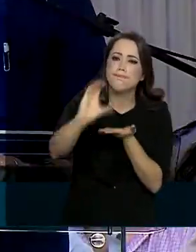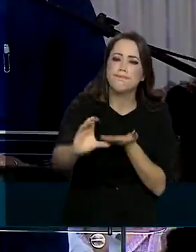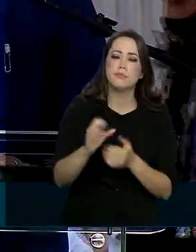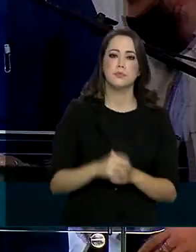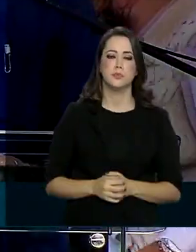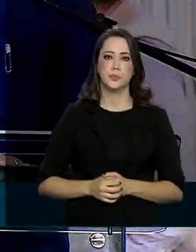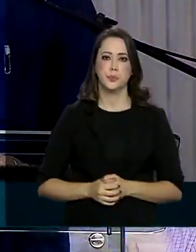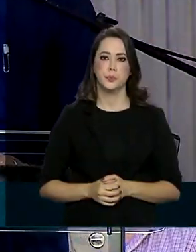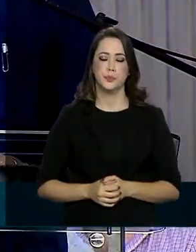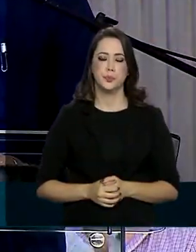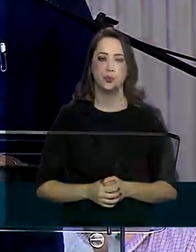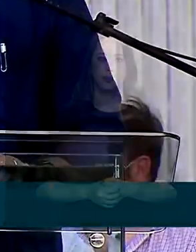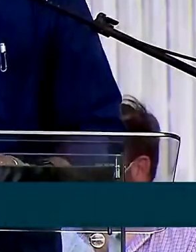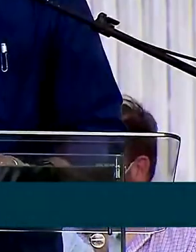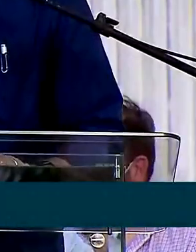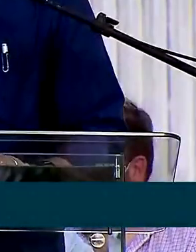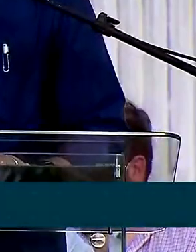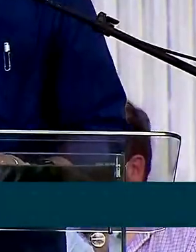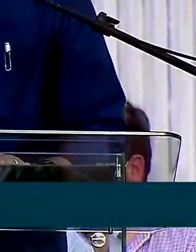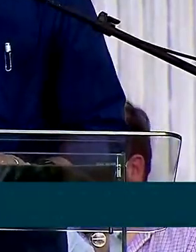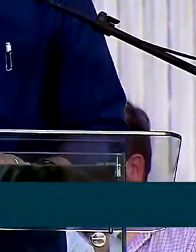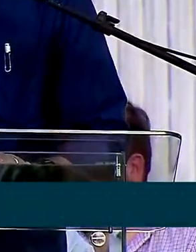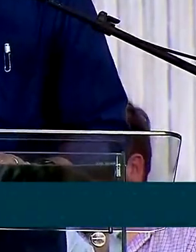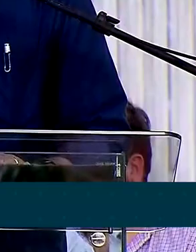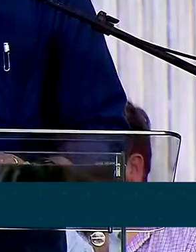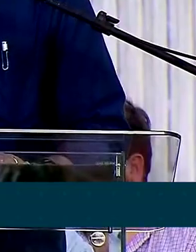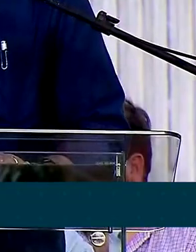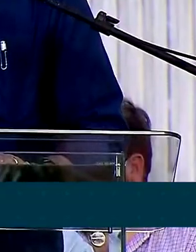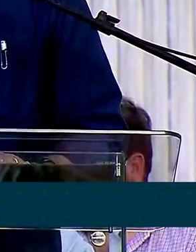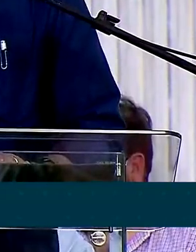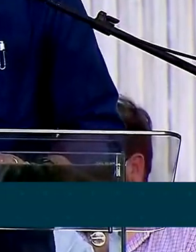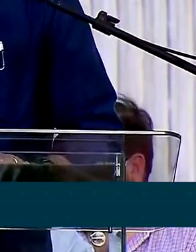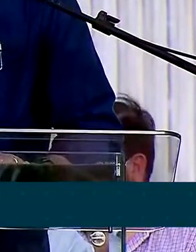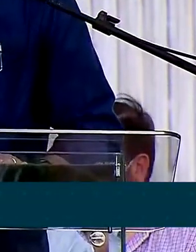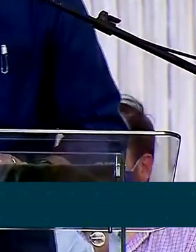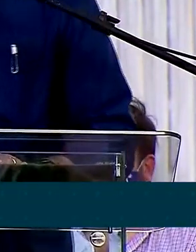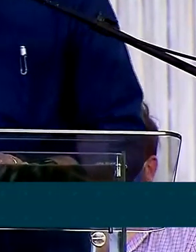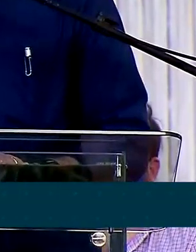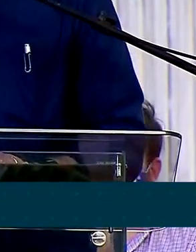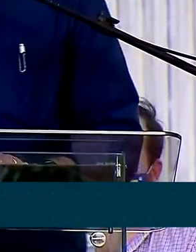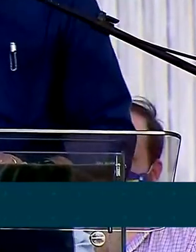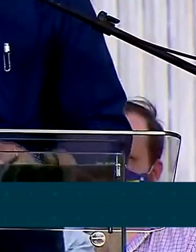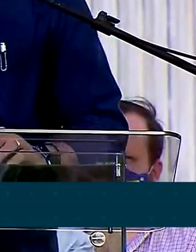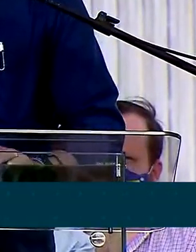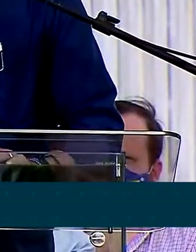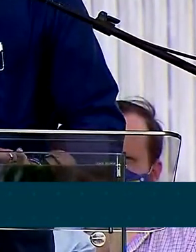Estado. Já encaminhei ao Tarciso, estudo para ponte no rio Xingu.